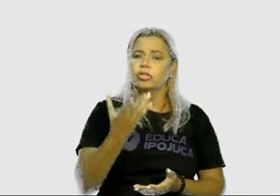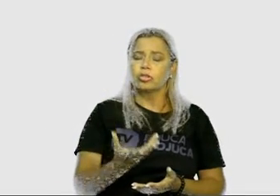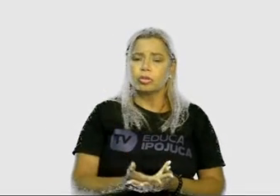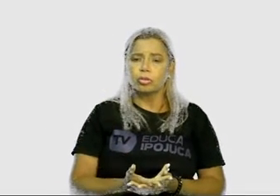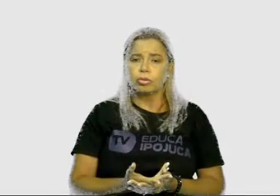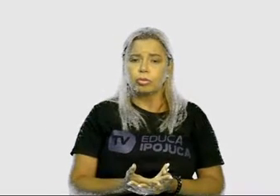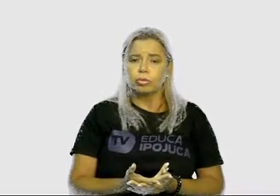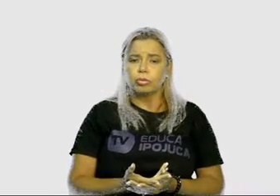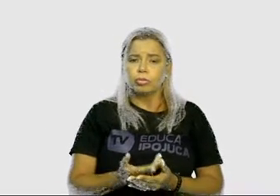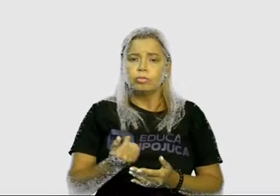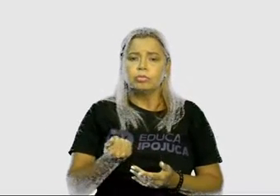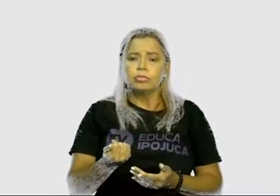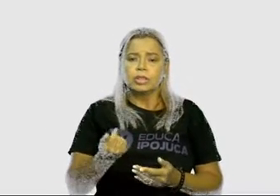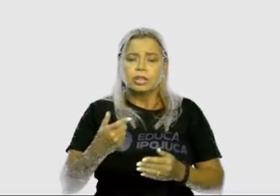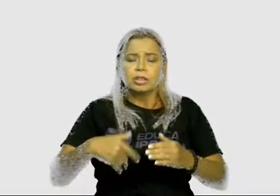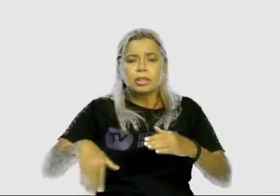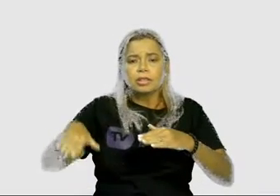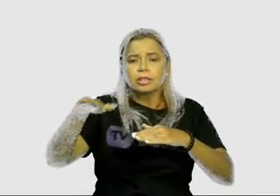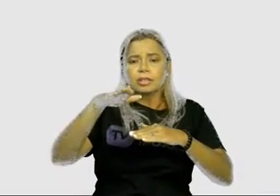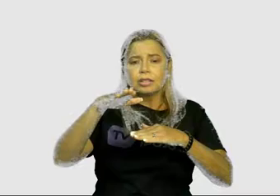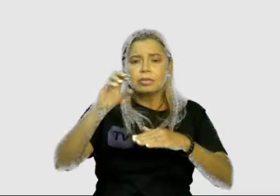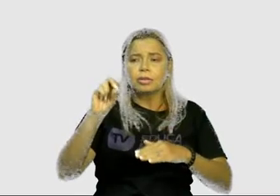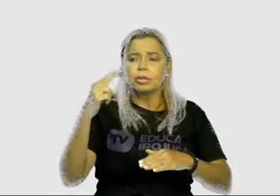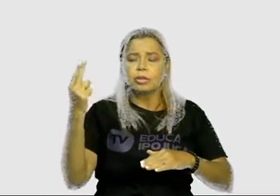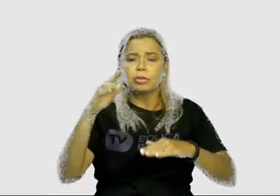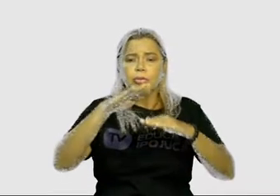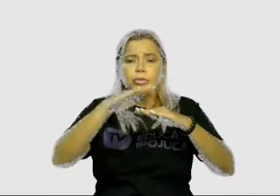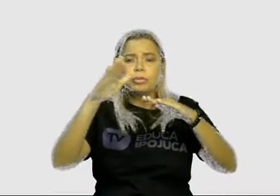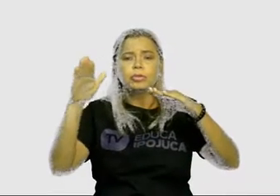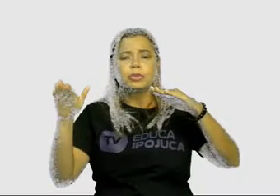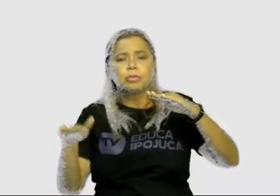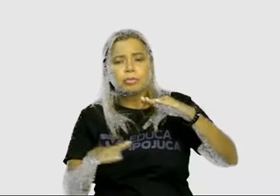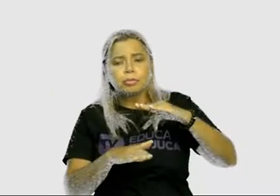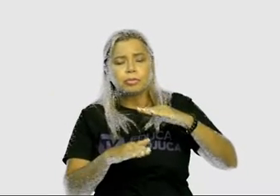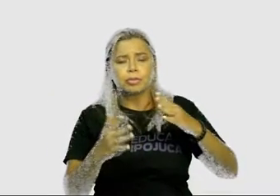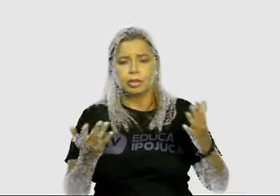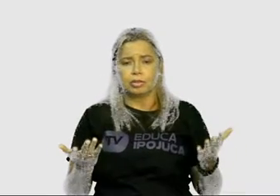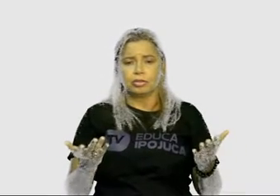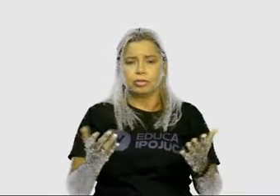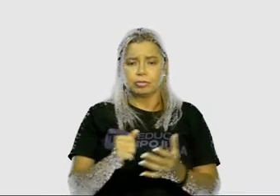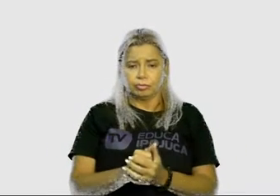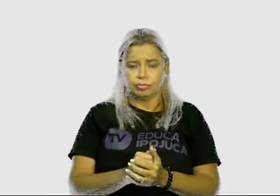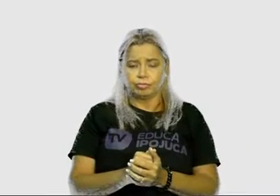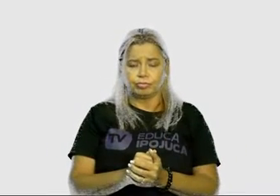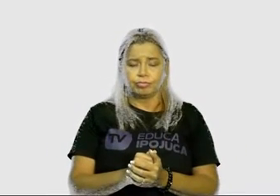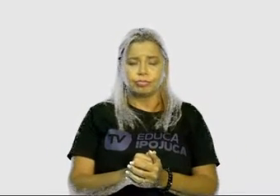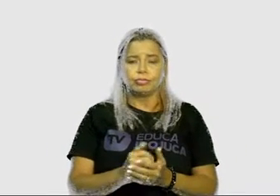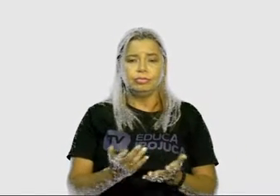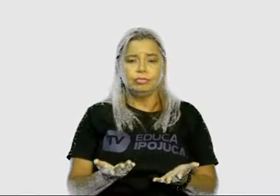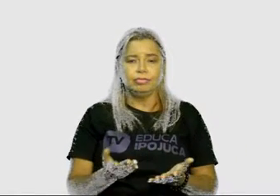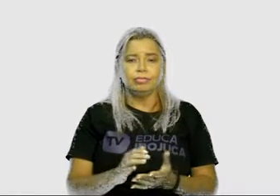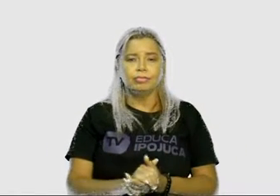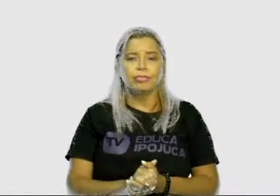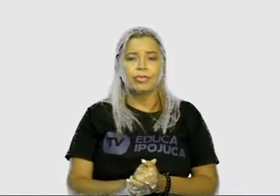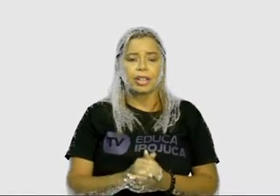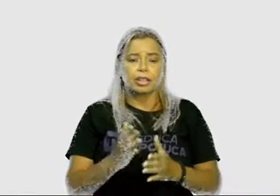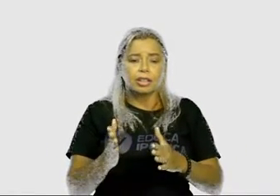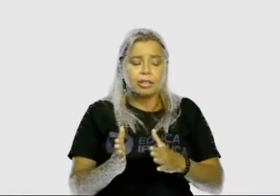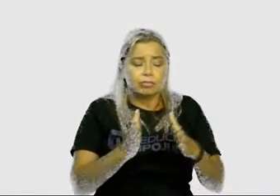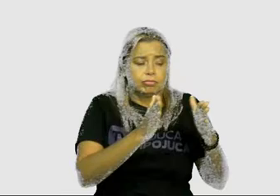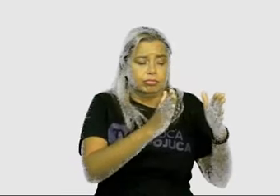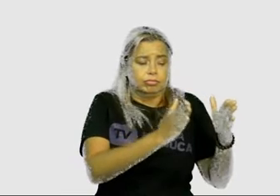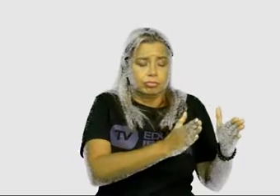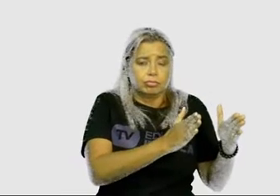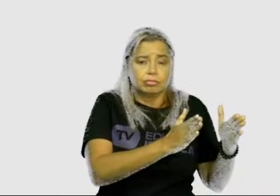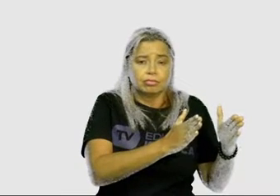embaixo de quê? Em cima de, à esquerda